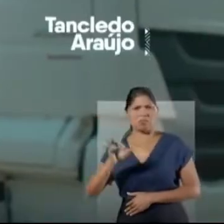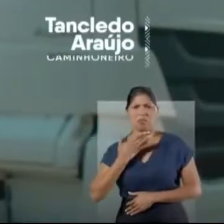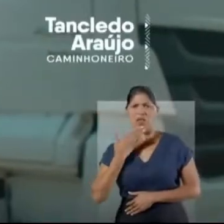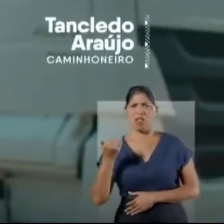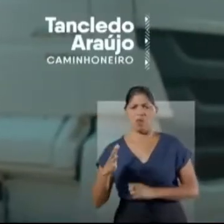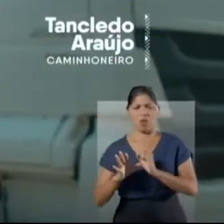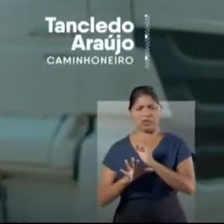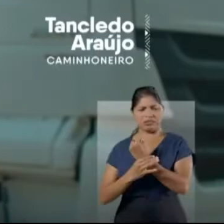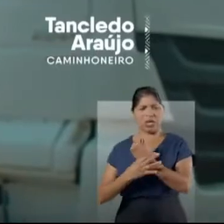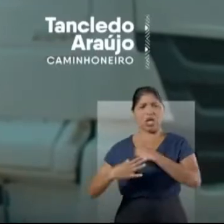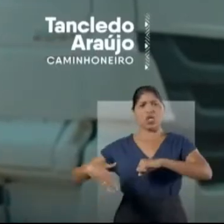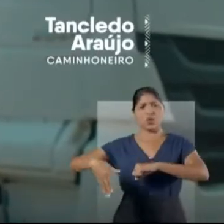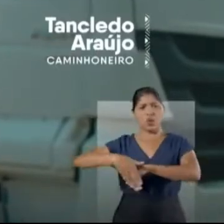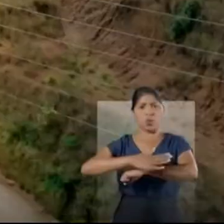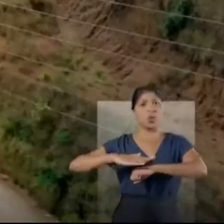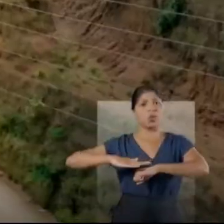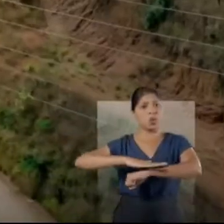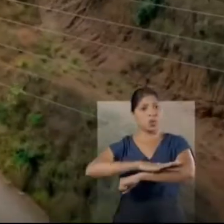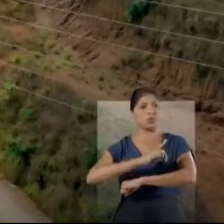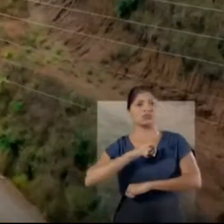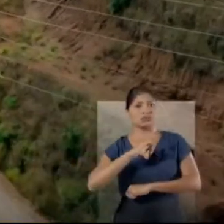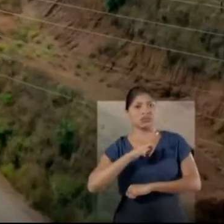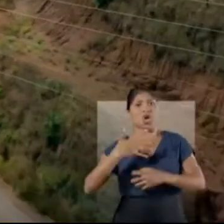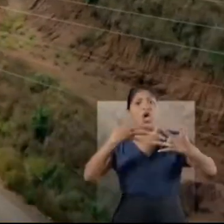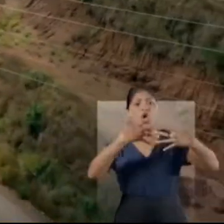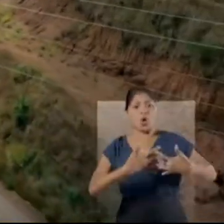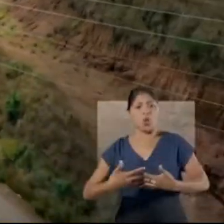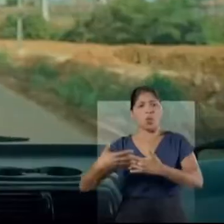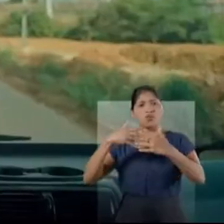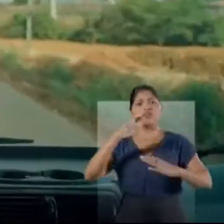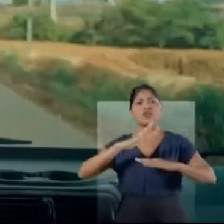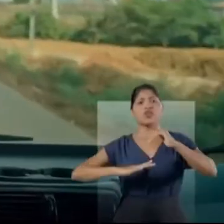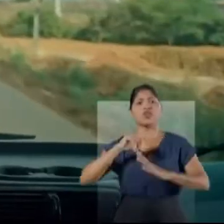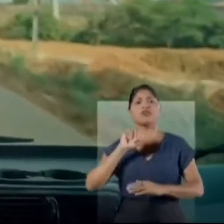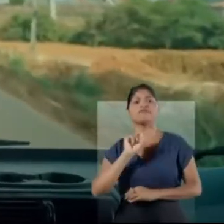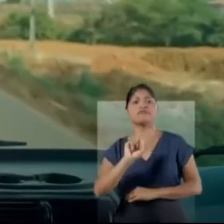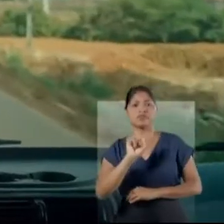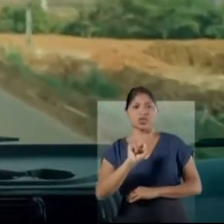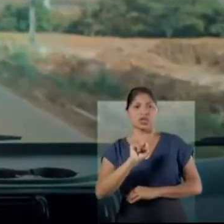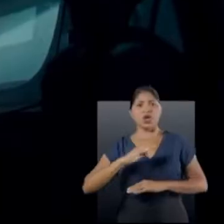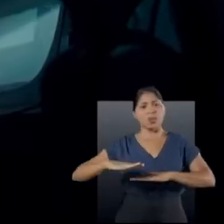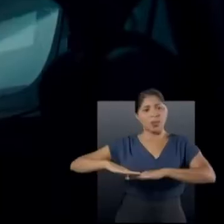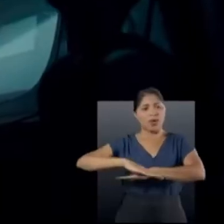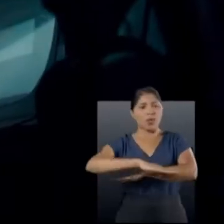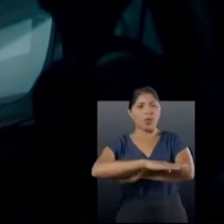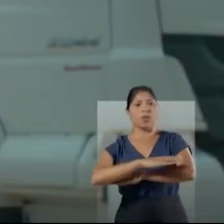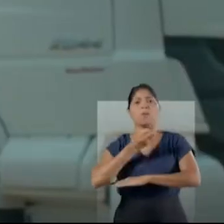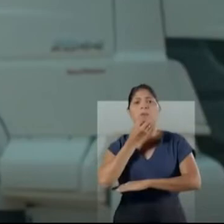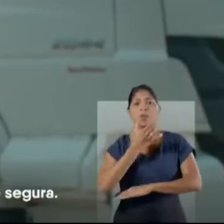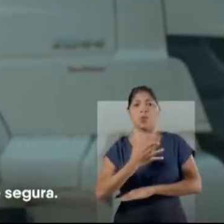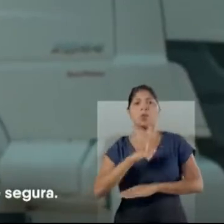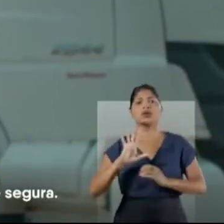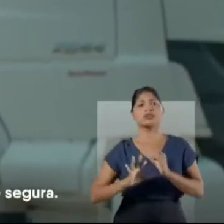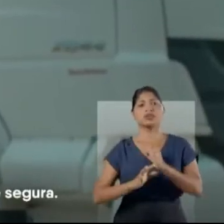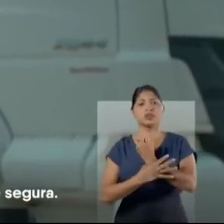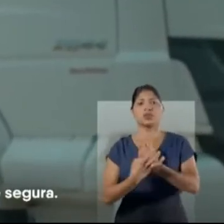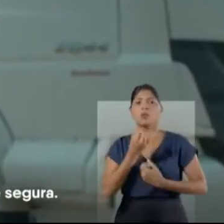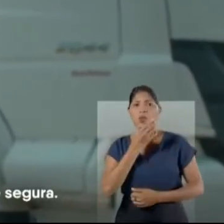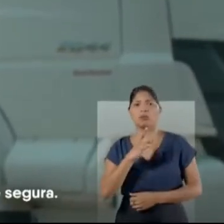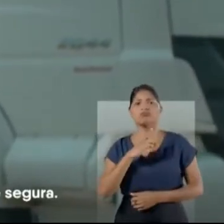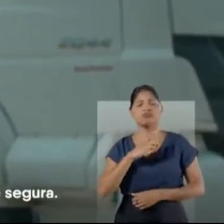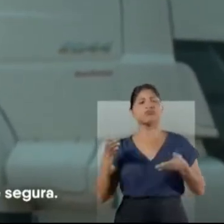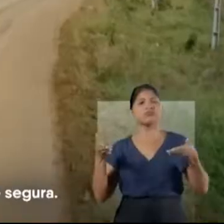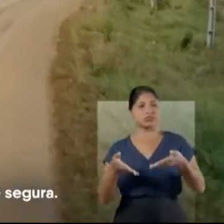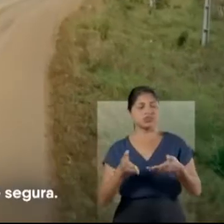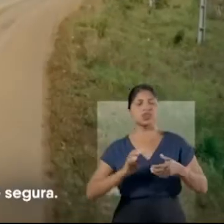melhor. Segurança. Tem apostamento. O realmente o caminhoneiro quer é uma estrada boa e segura. E hoje nós estamos aqui